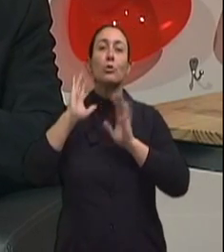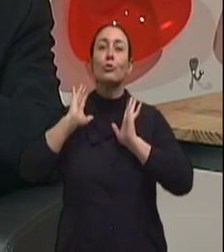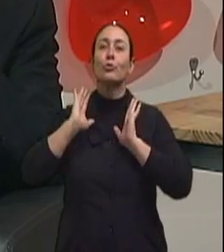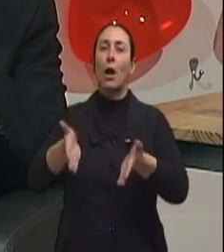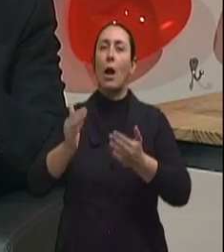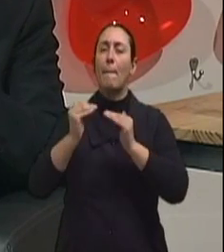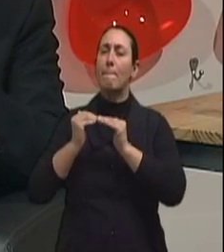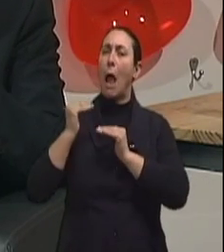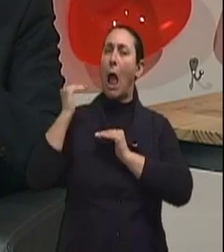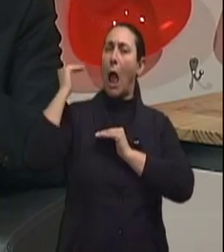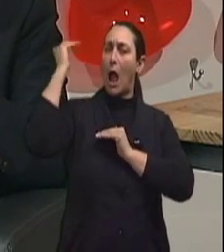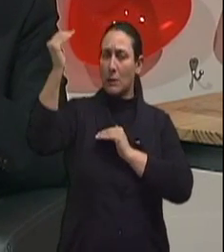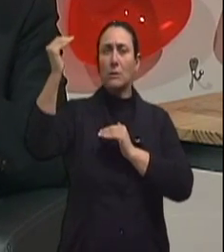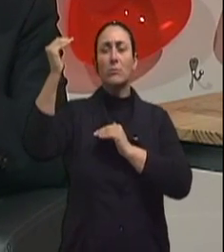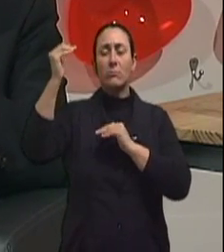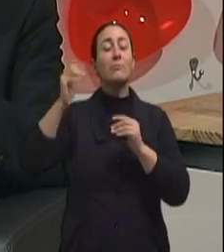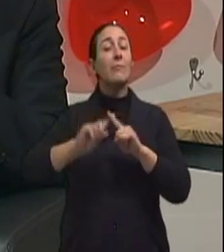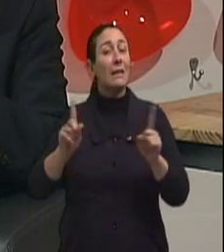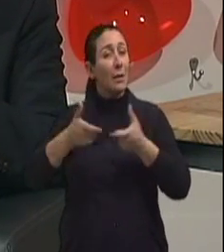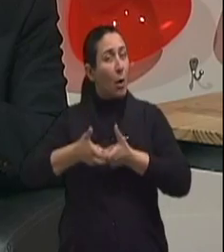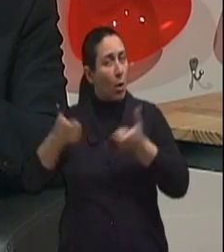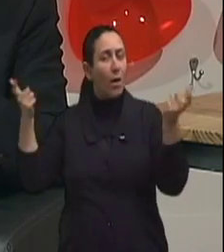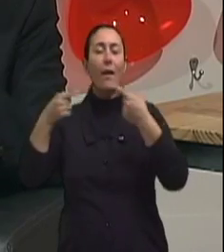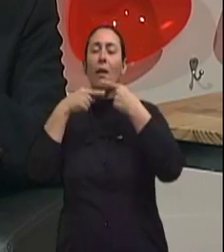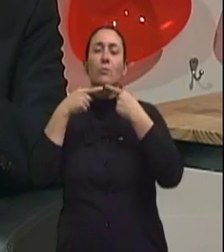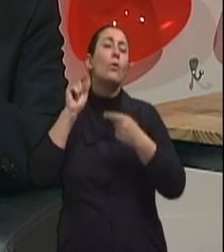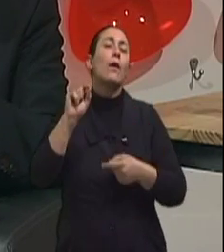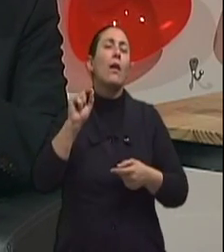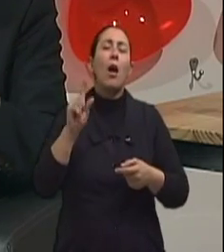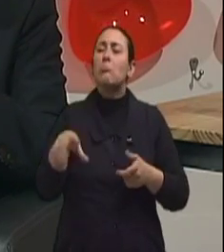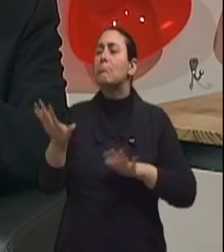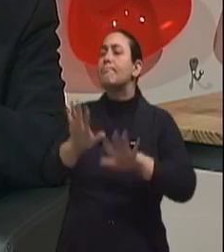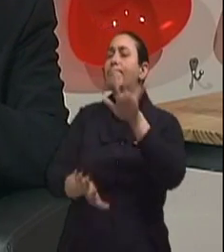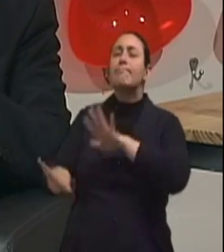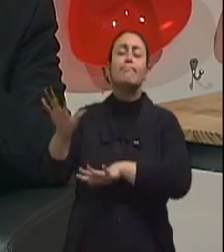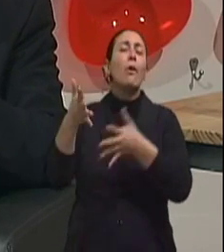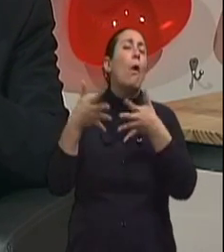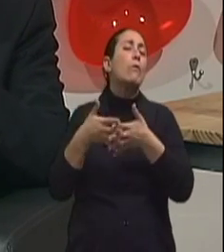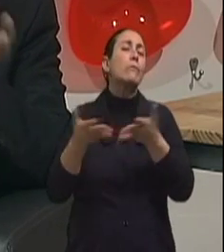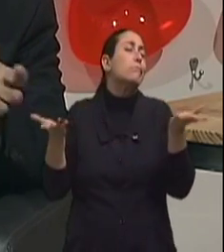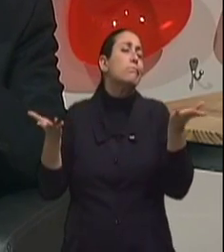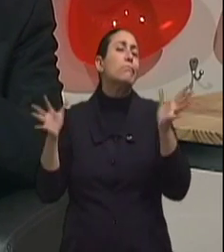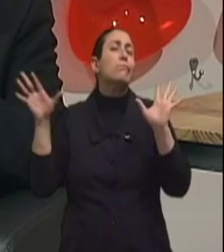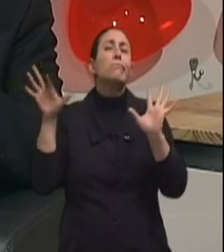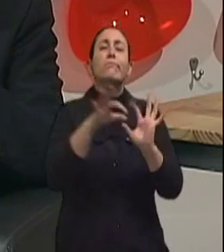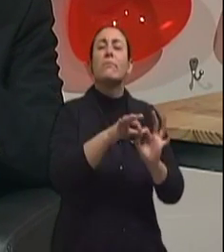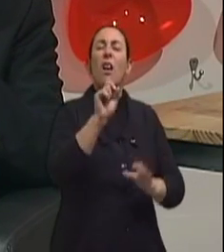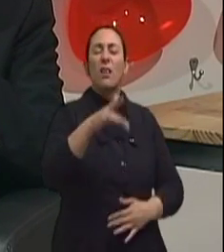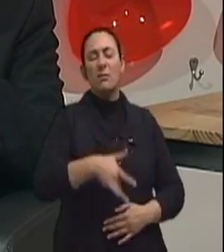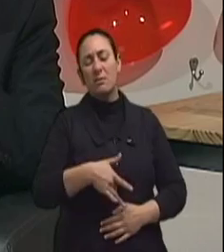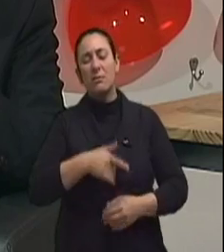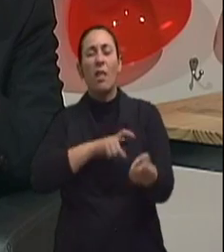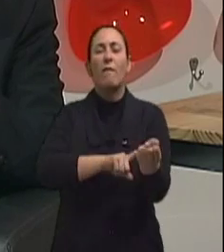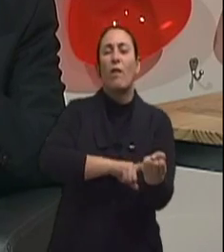avançada. Então, talvez a queixa mais comum sejam queixas vagas, que se confundem com queixas, às vezes, de gastrite, ou que a gente chama